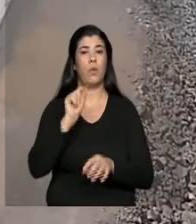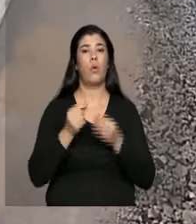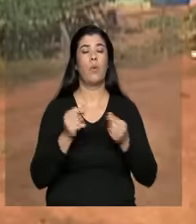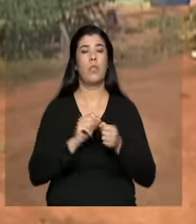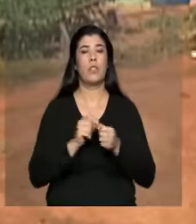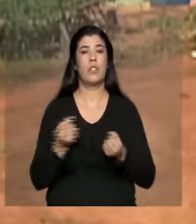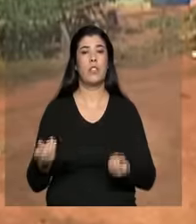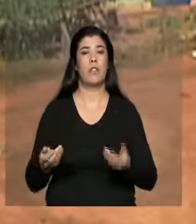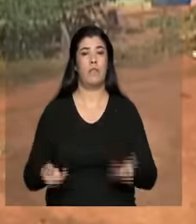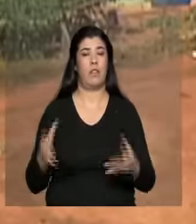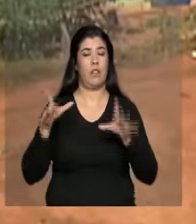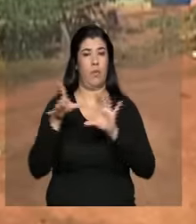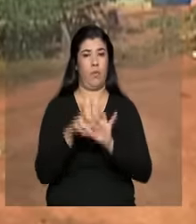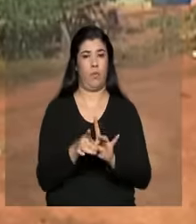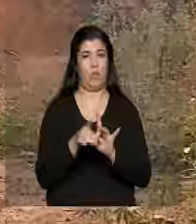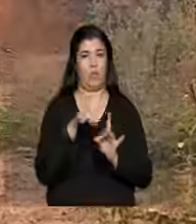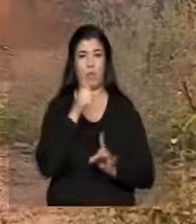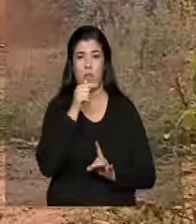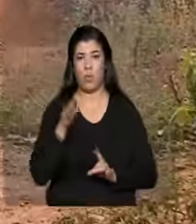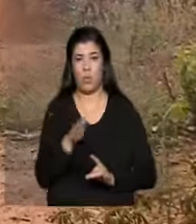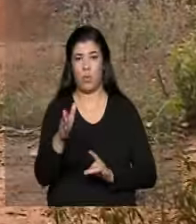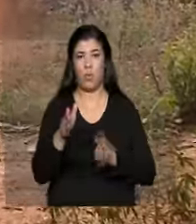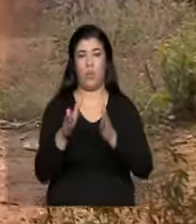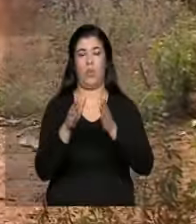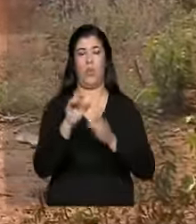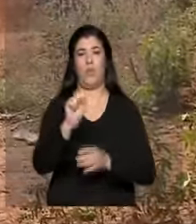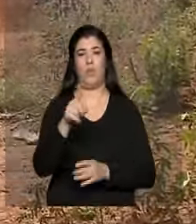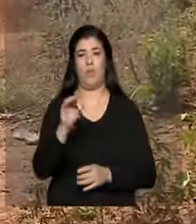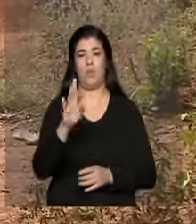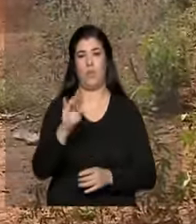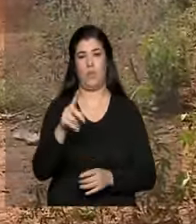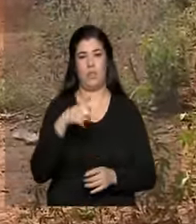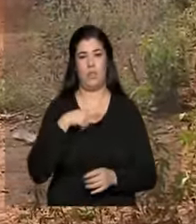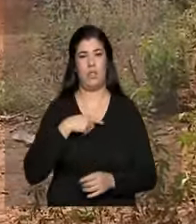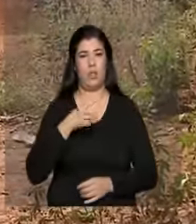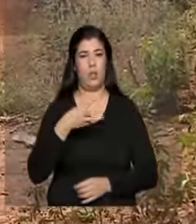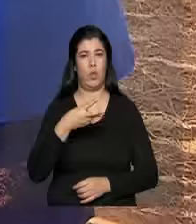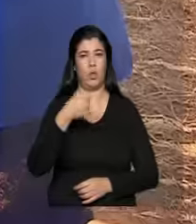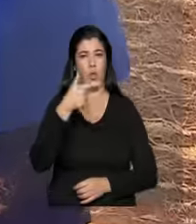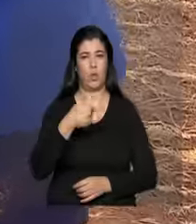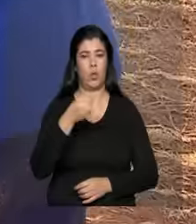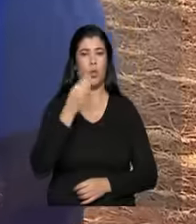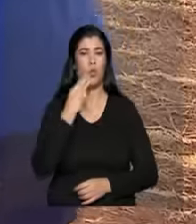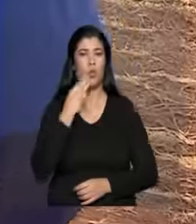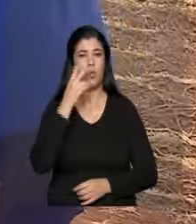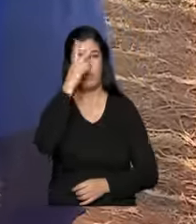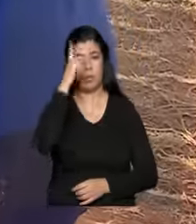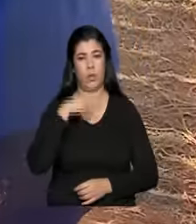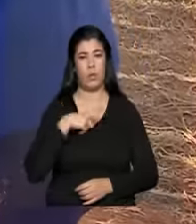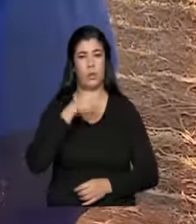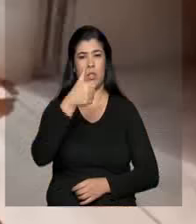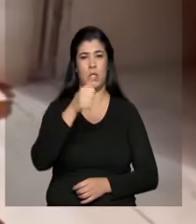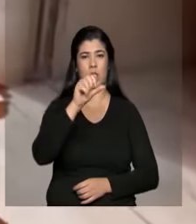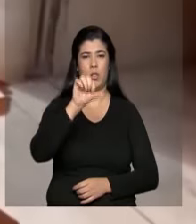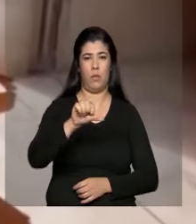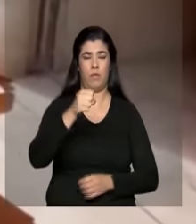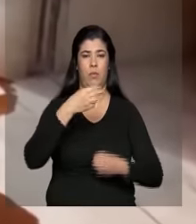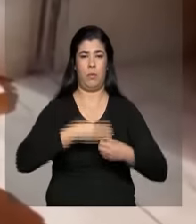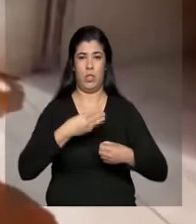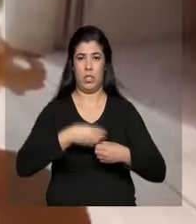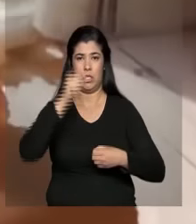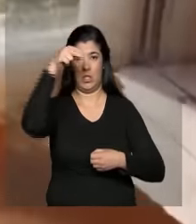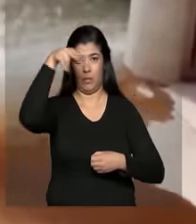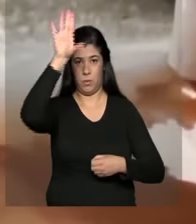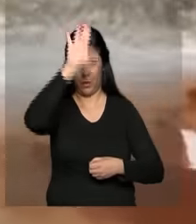Francisco. 12 milhões de pessoas que convivem com a seca em 390 municípios do Nordeste vão